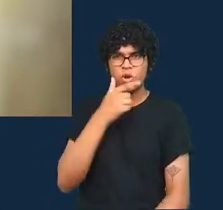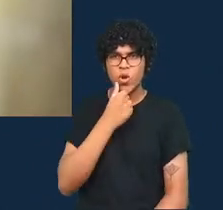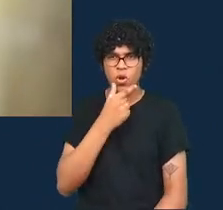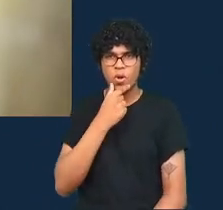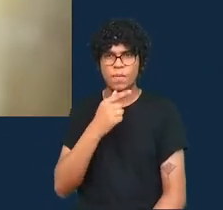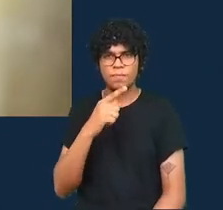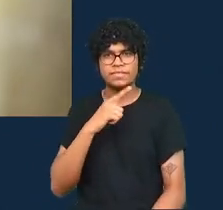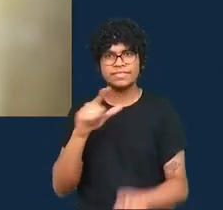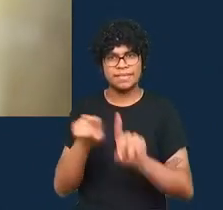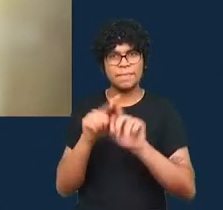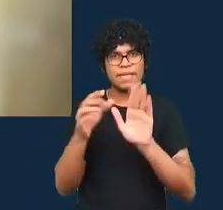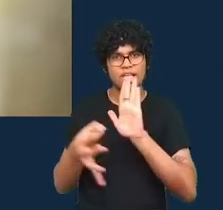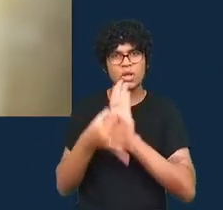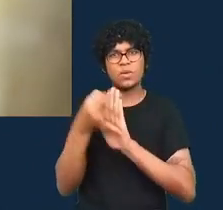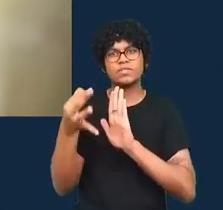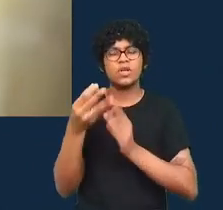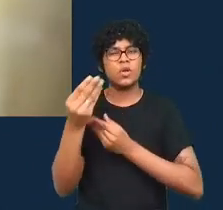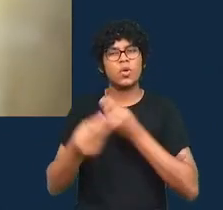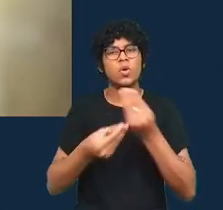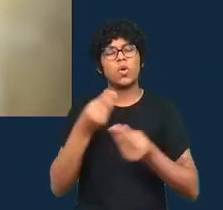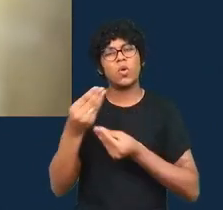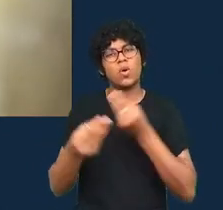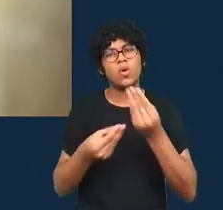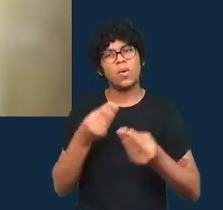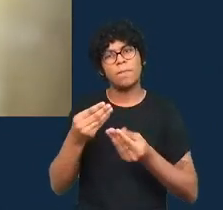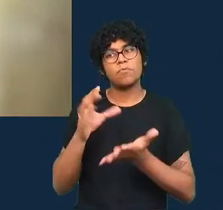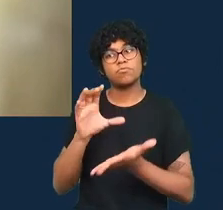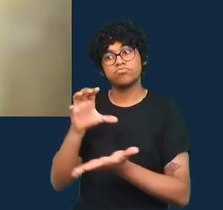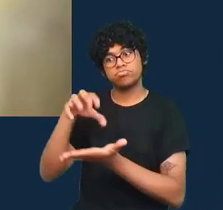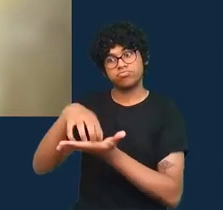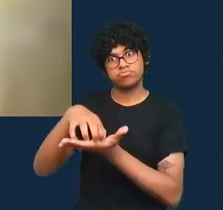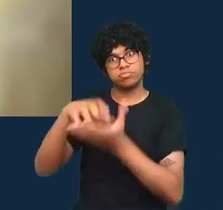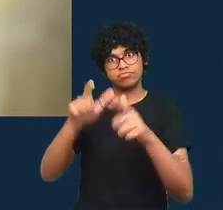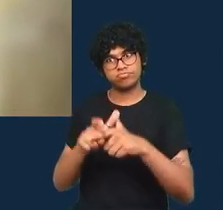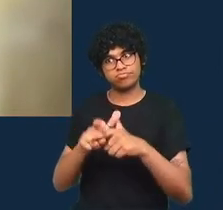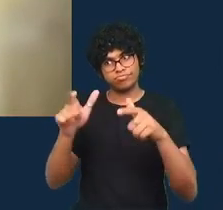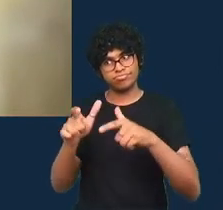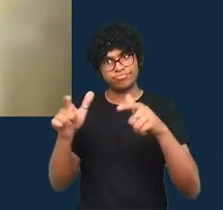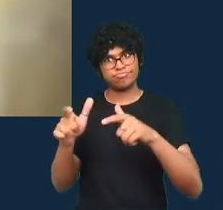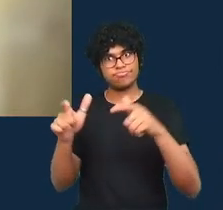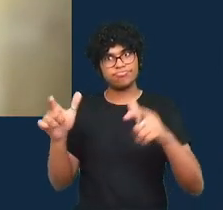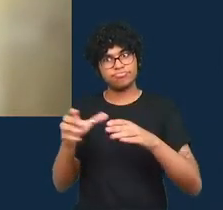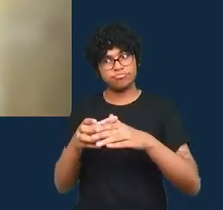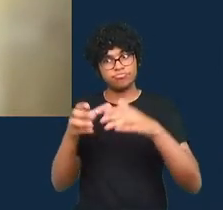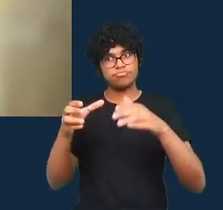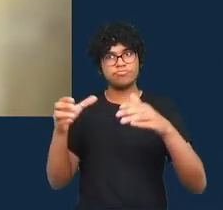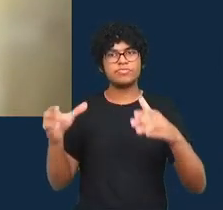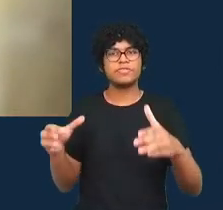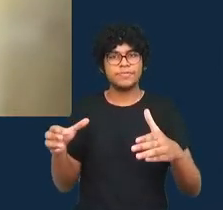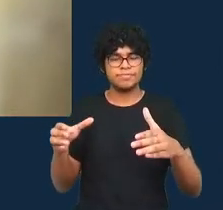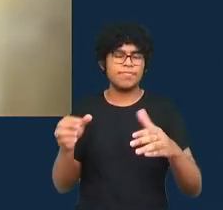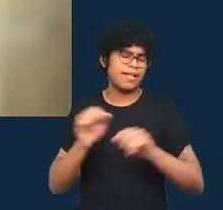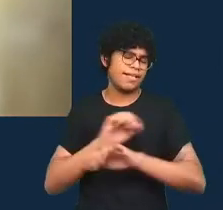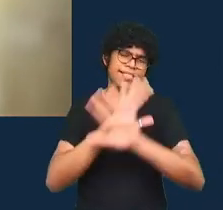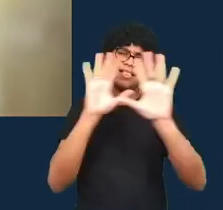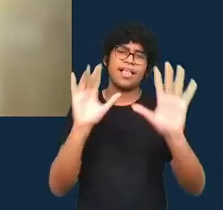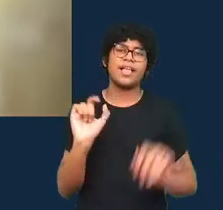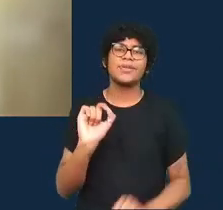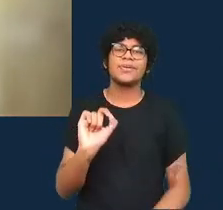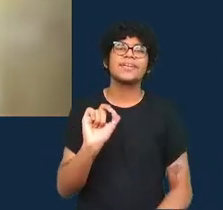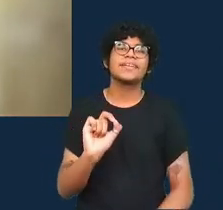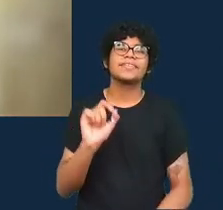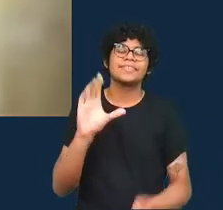pequeno departamento acabou crescendo então eu acho que isso fica fica claro que os dados envolvem